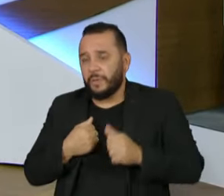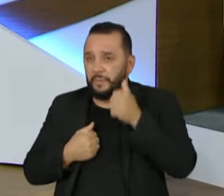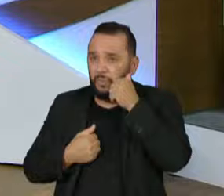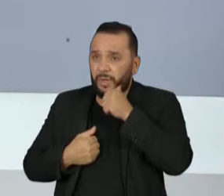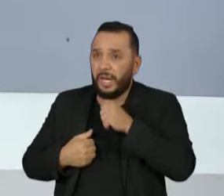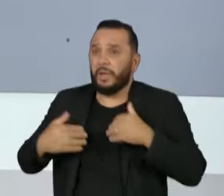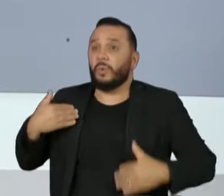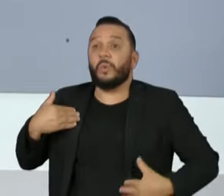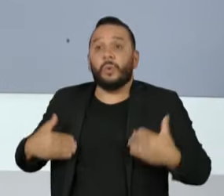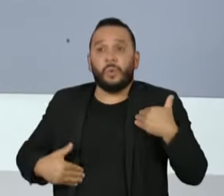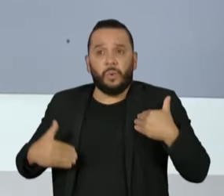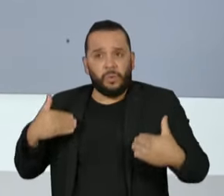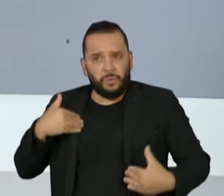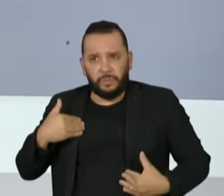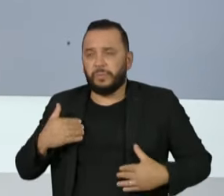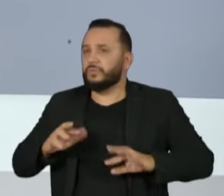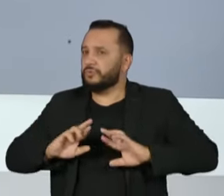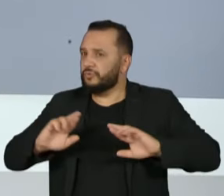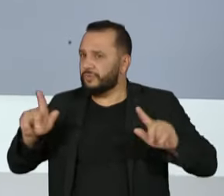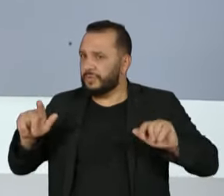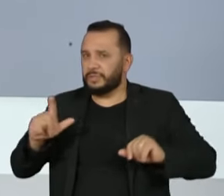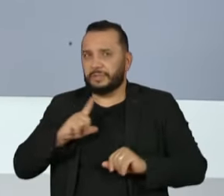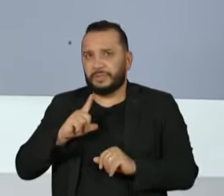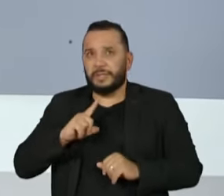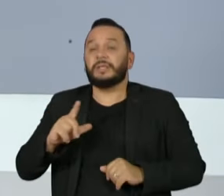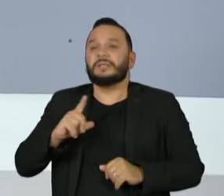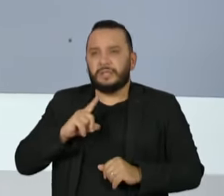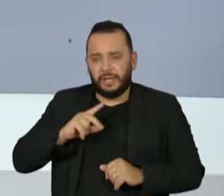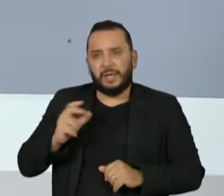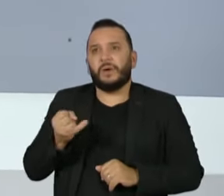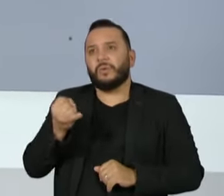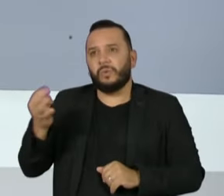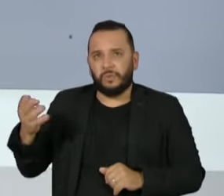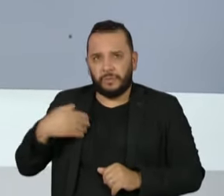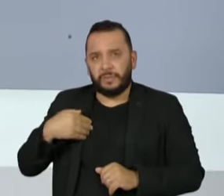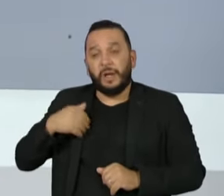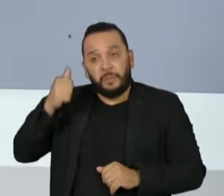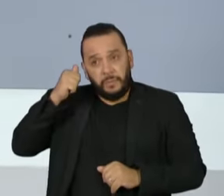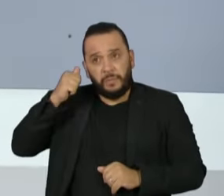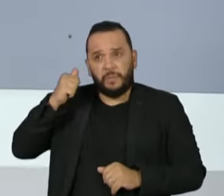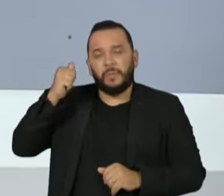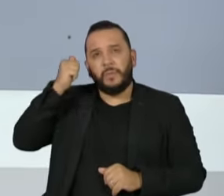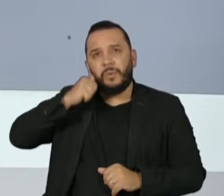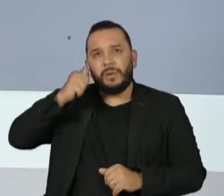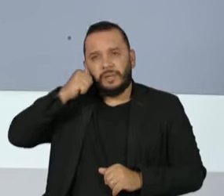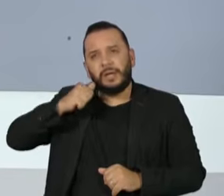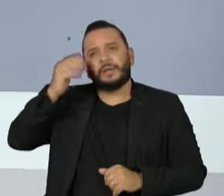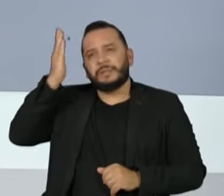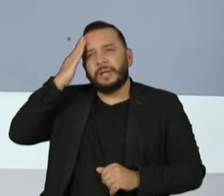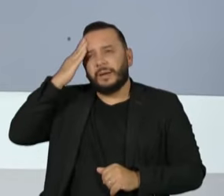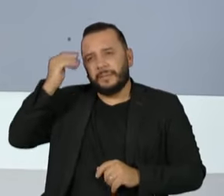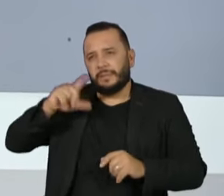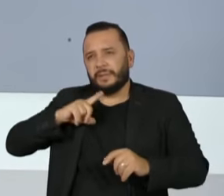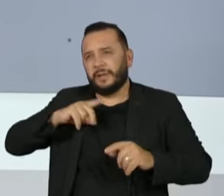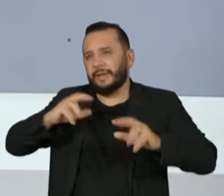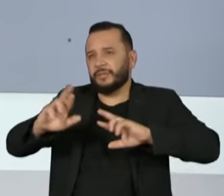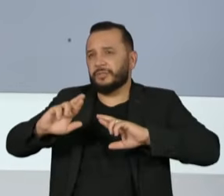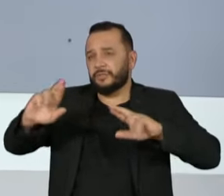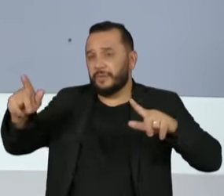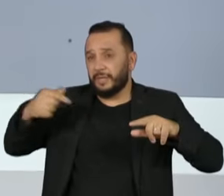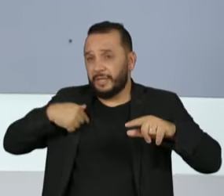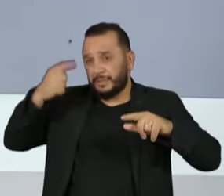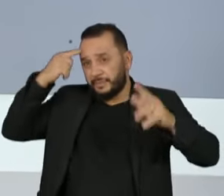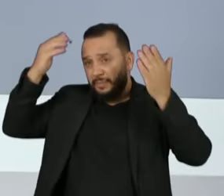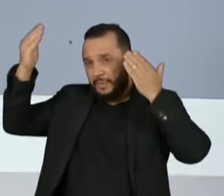corrente do feminismo entende que existem diferenças biológicas e psicológicas entre homens e mulheres e essas diferenças,